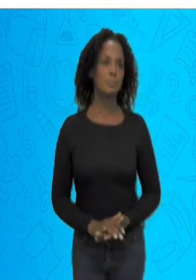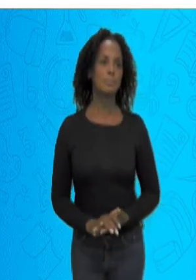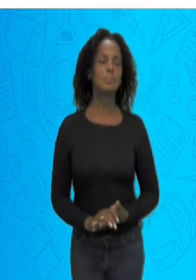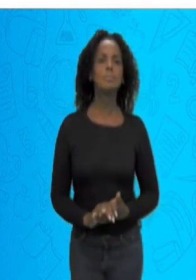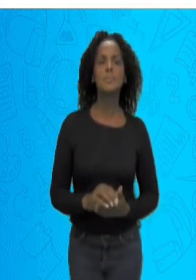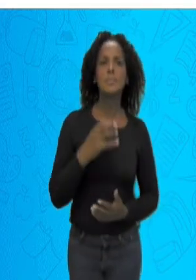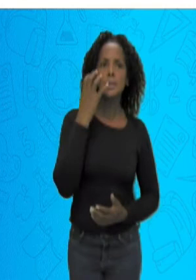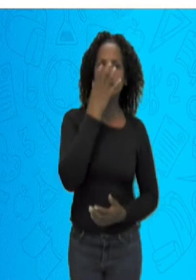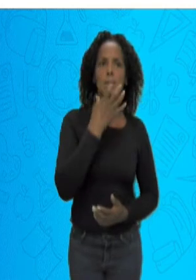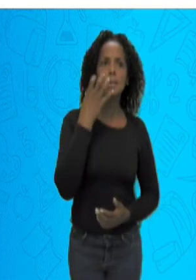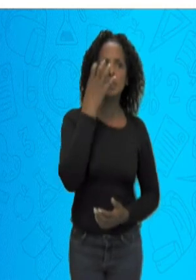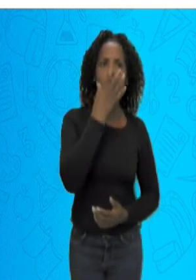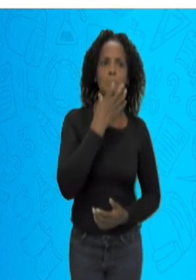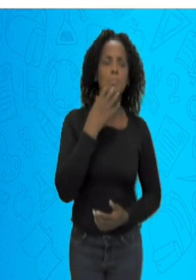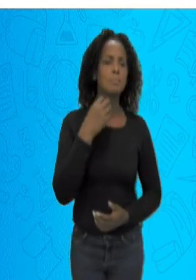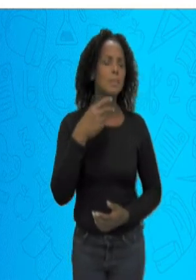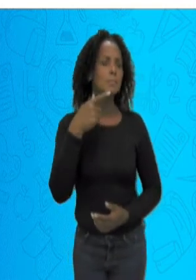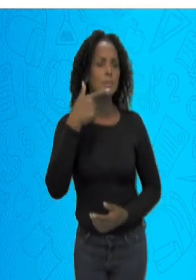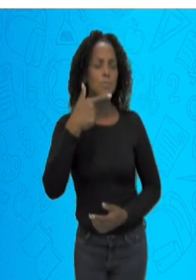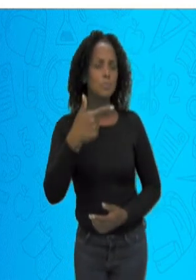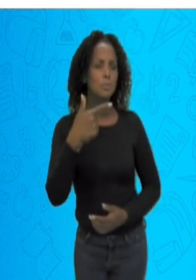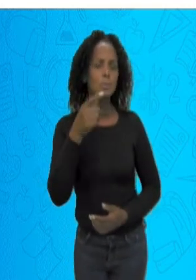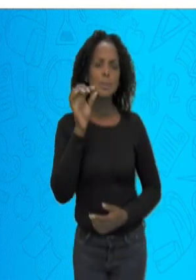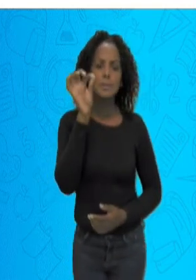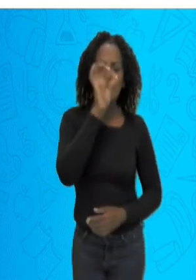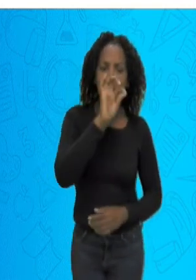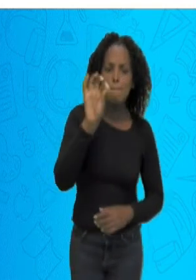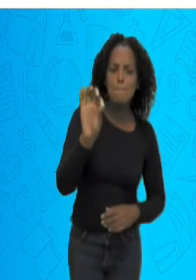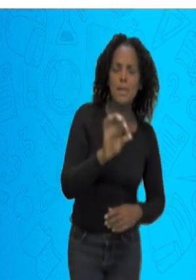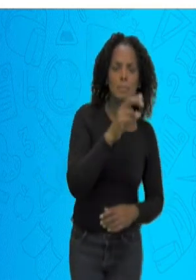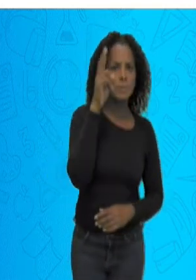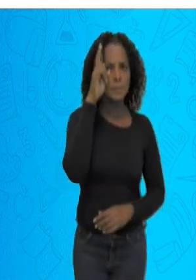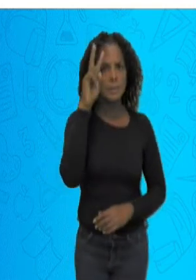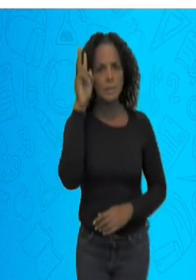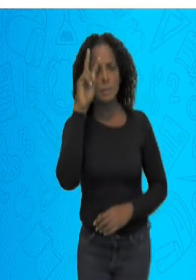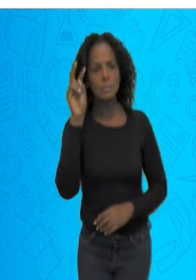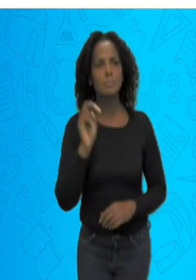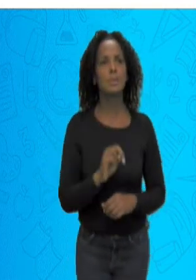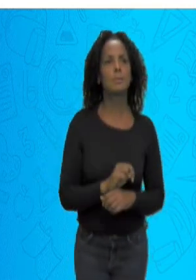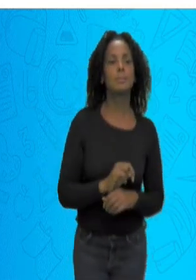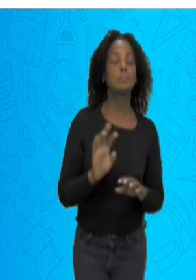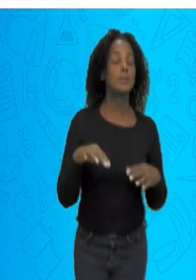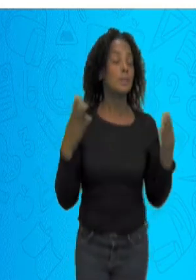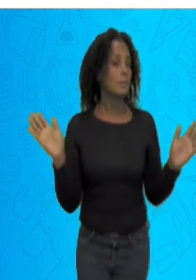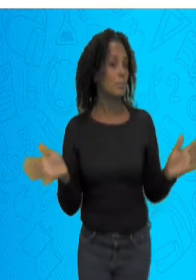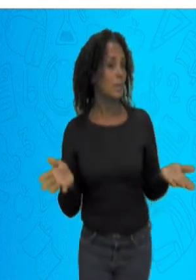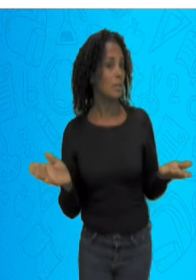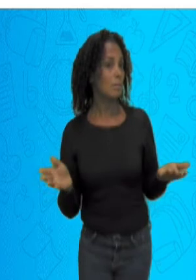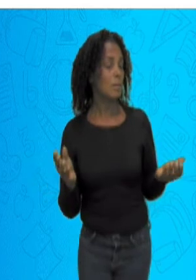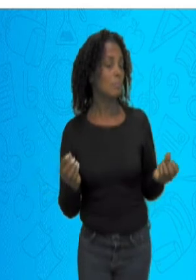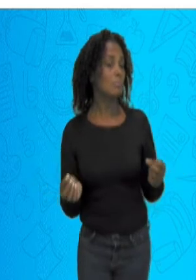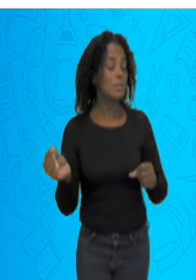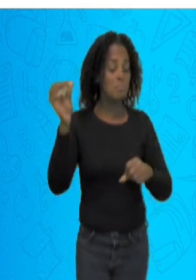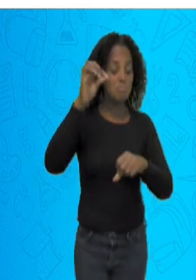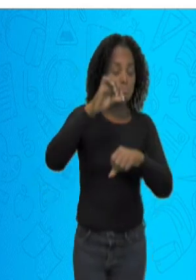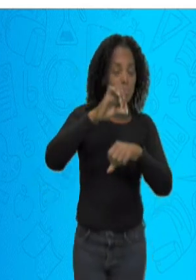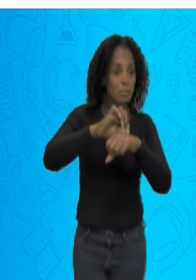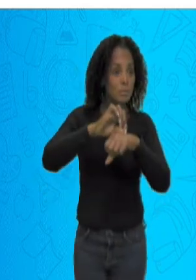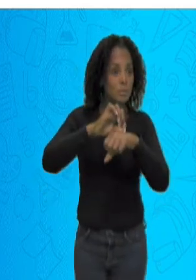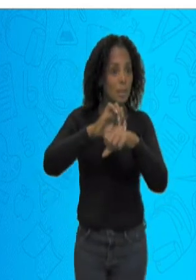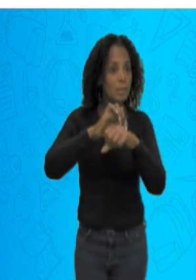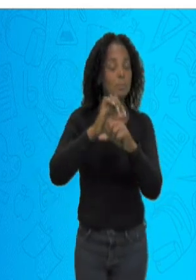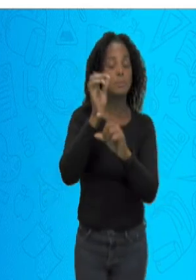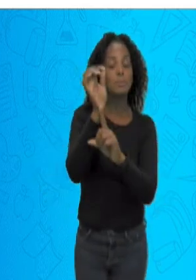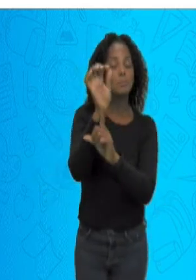E piam para as duas abelhas. Vocês lembram? Olha. E agora, pousada, sabe aonde? No